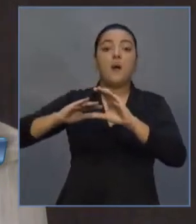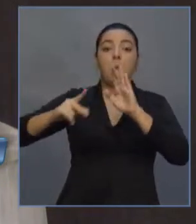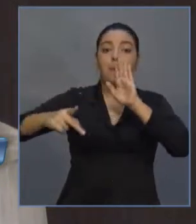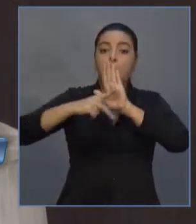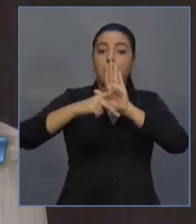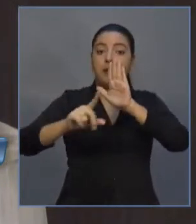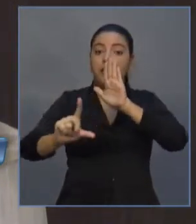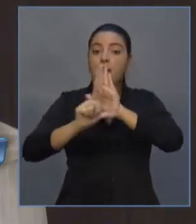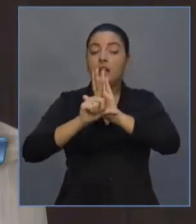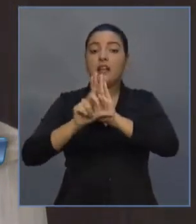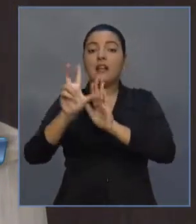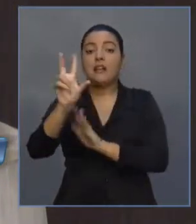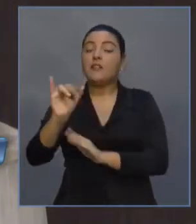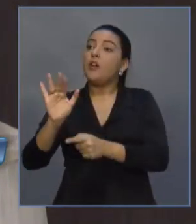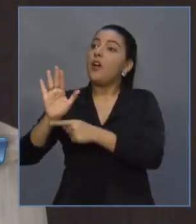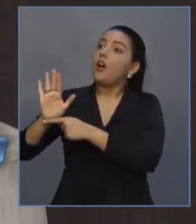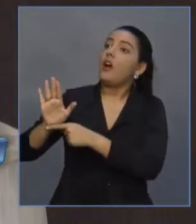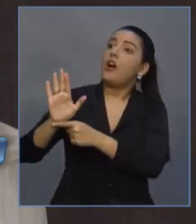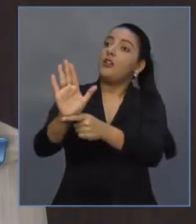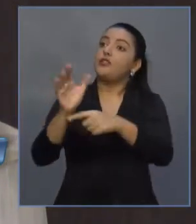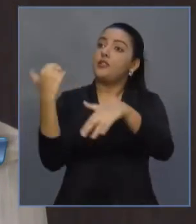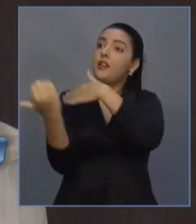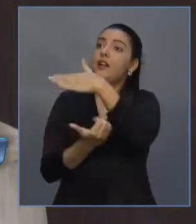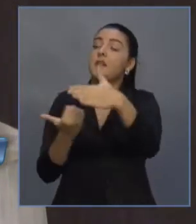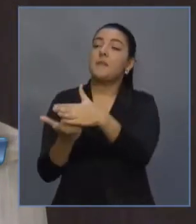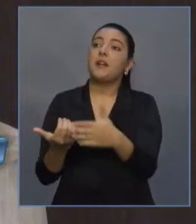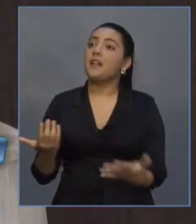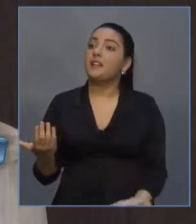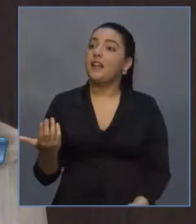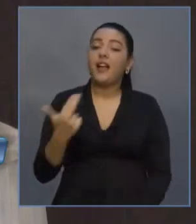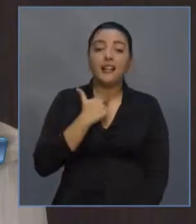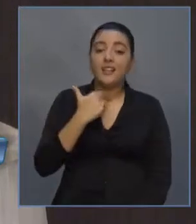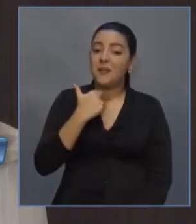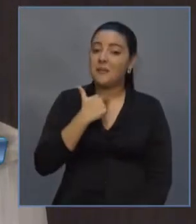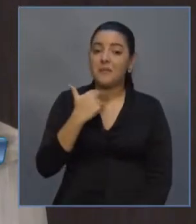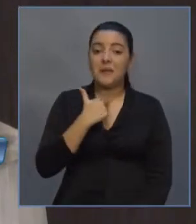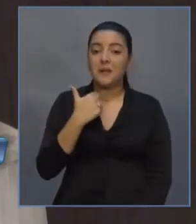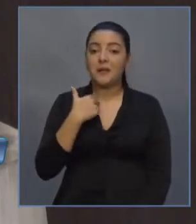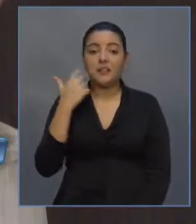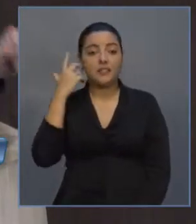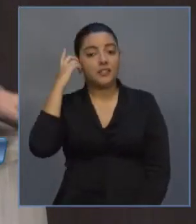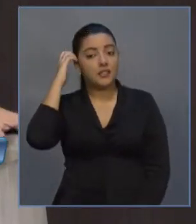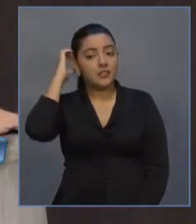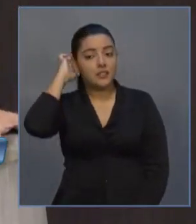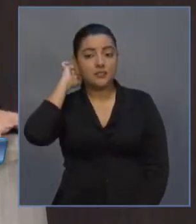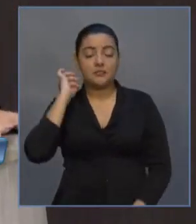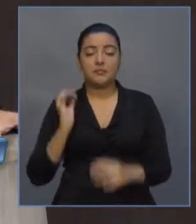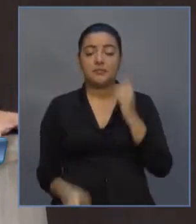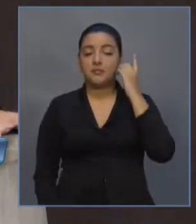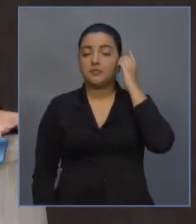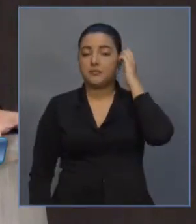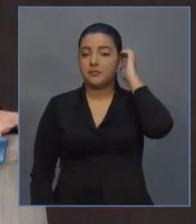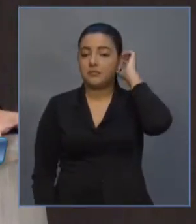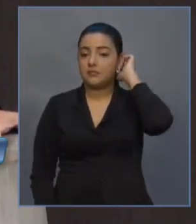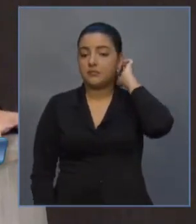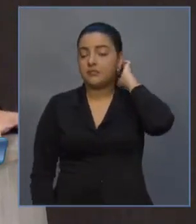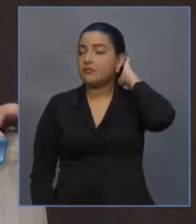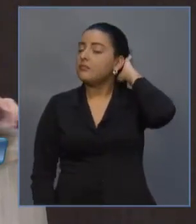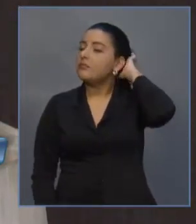projeto de lei alargando os beneficiários de subvenção econômica.